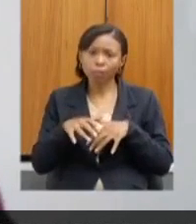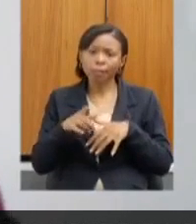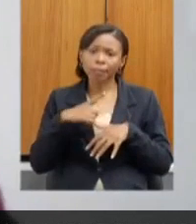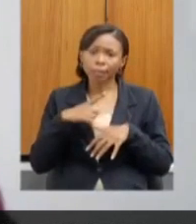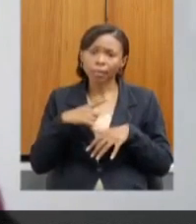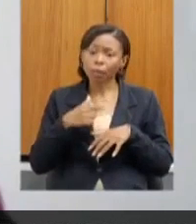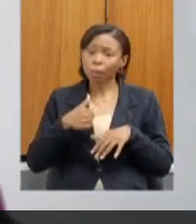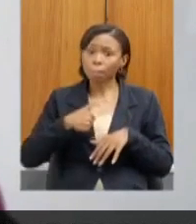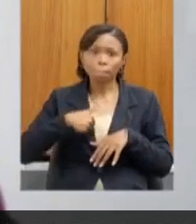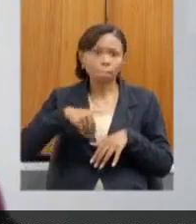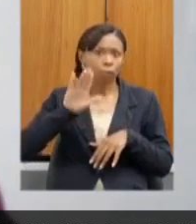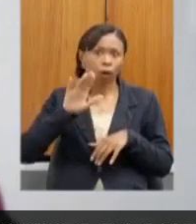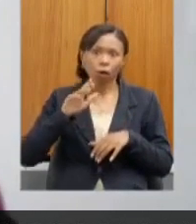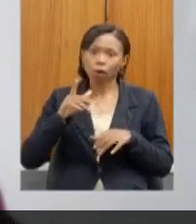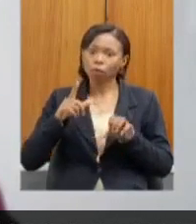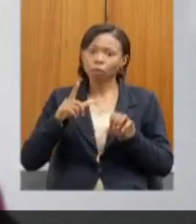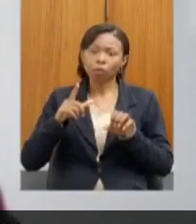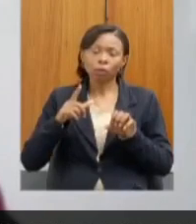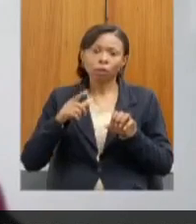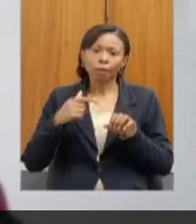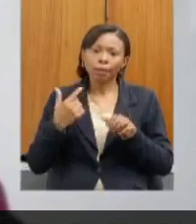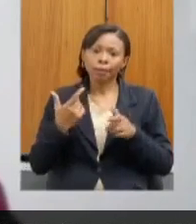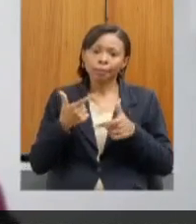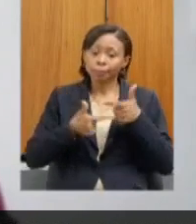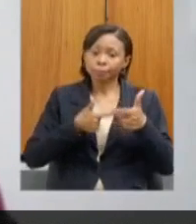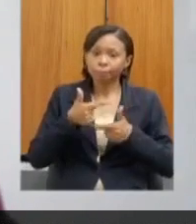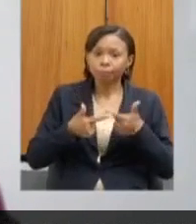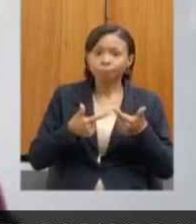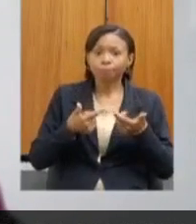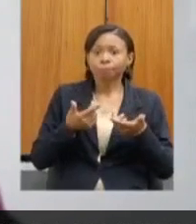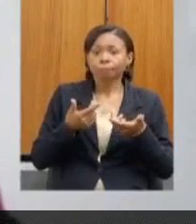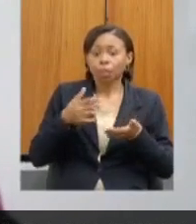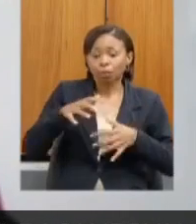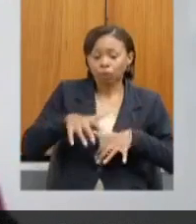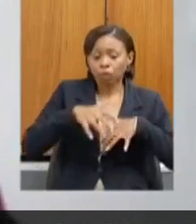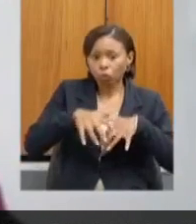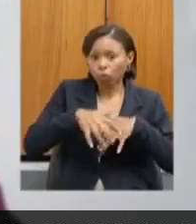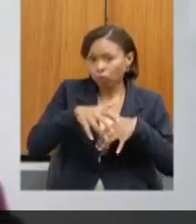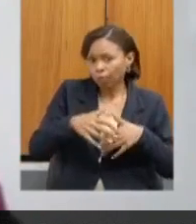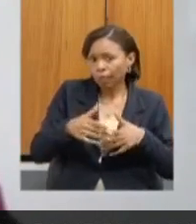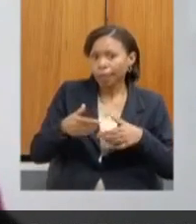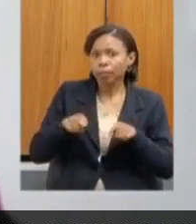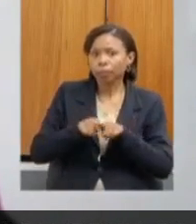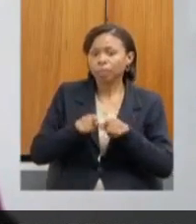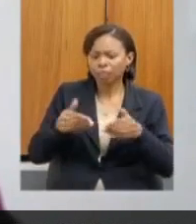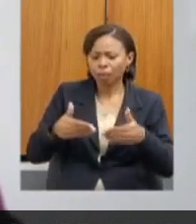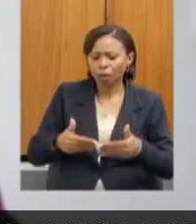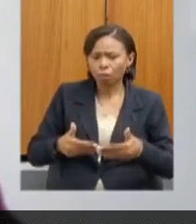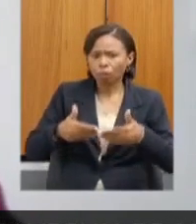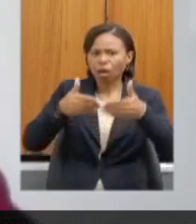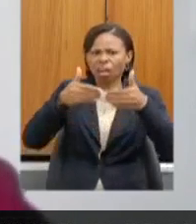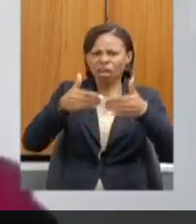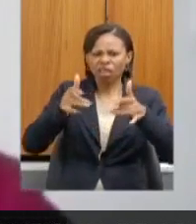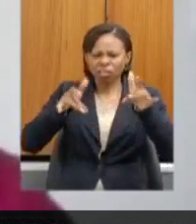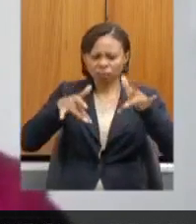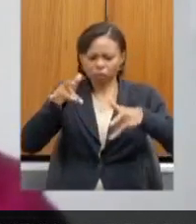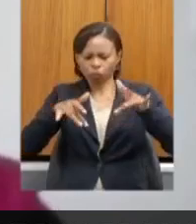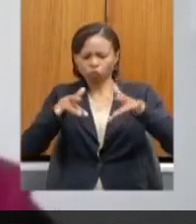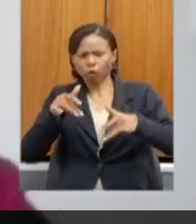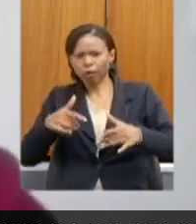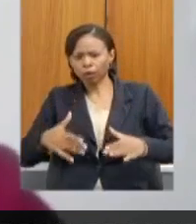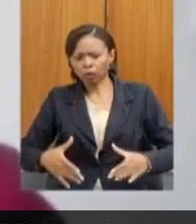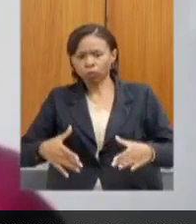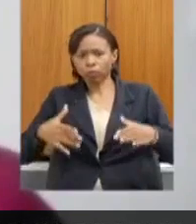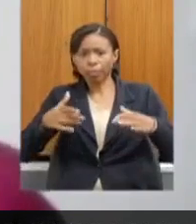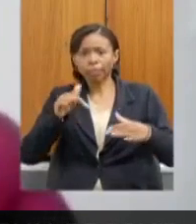Minas, eu estou falando do SEMAD do Mineiro, que é a história do Mineiro Du, tamanho barra de rejeito, enfim, nós estamos falando de um empreendimento que